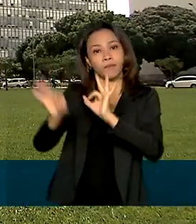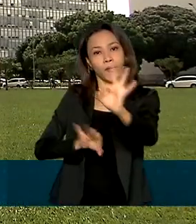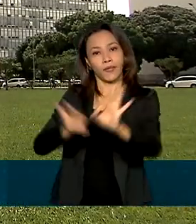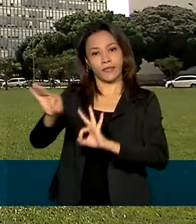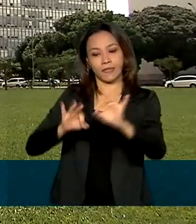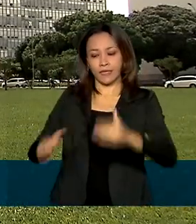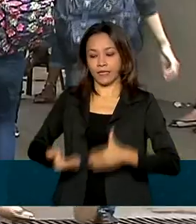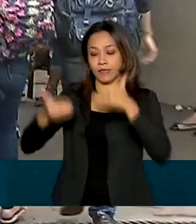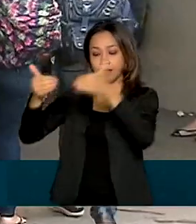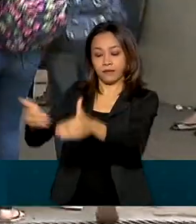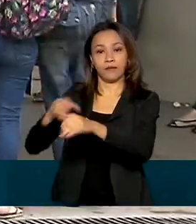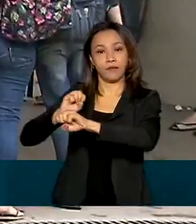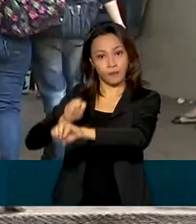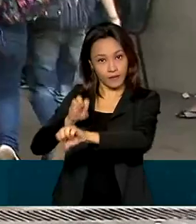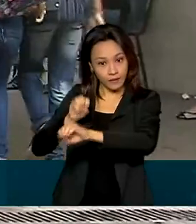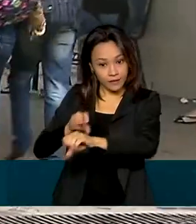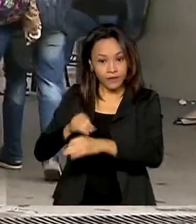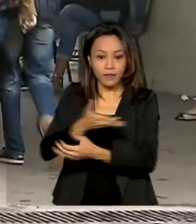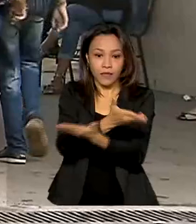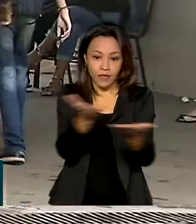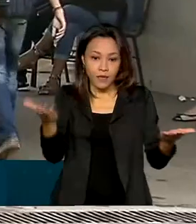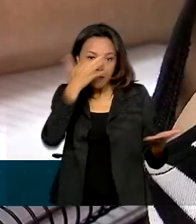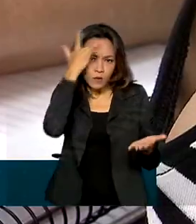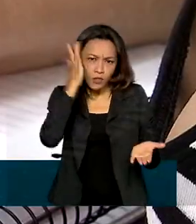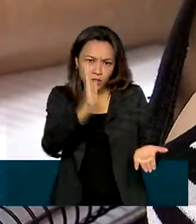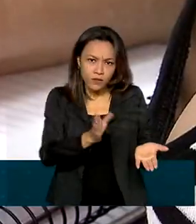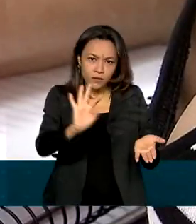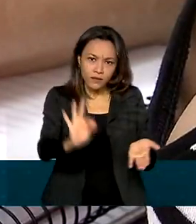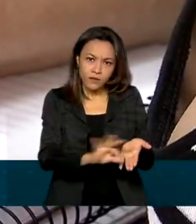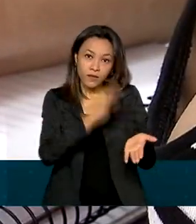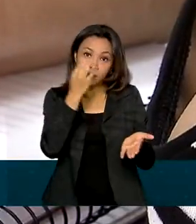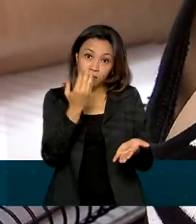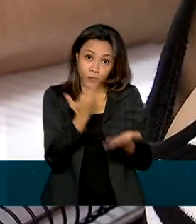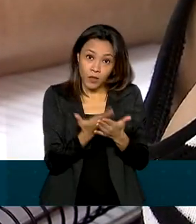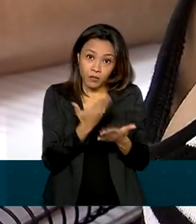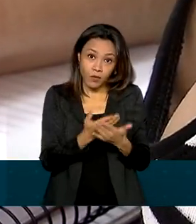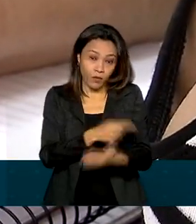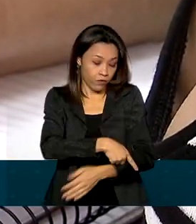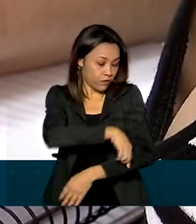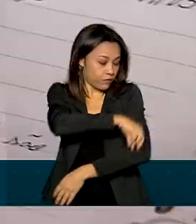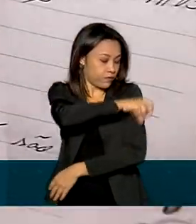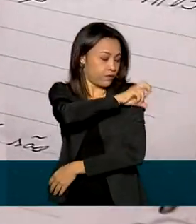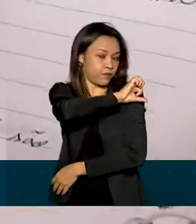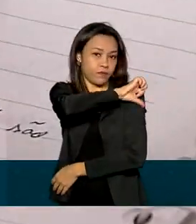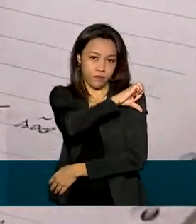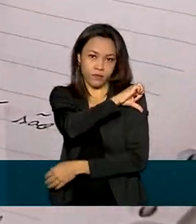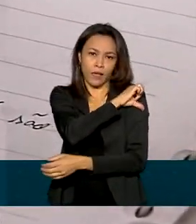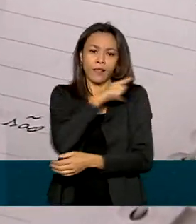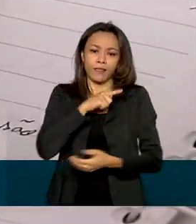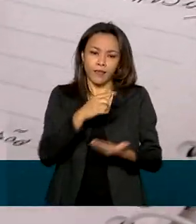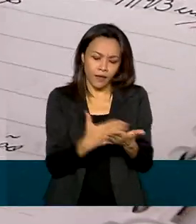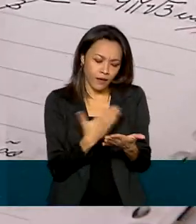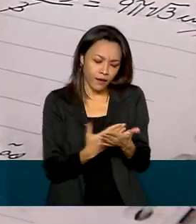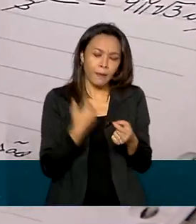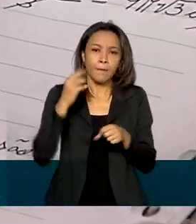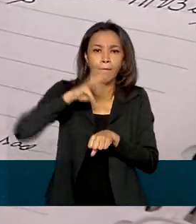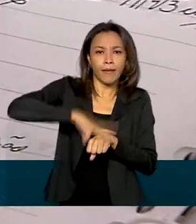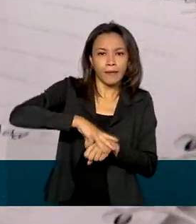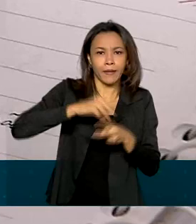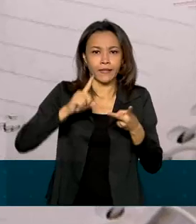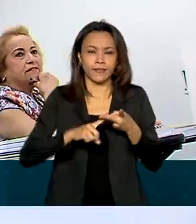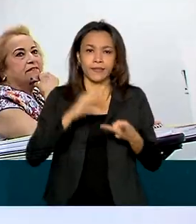Ministério da Educação. Aos inscritos para a prova do ensino fundamental, o material inclui, por exemplo, matemática,